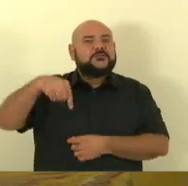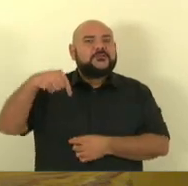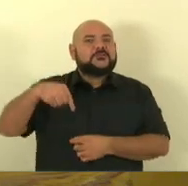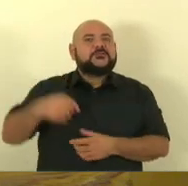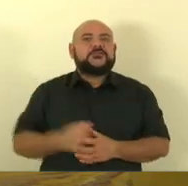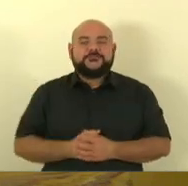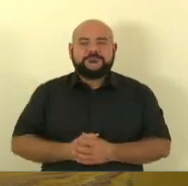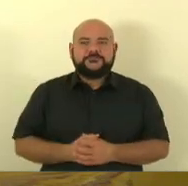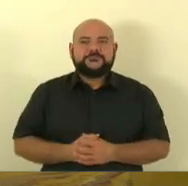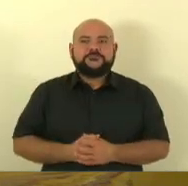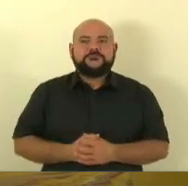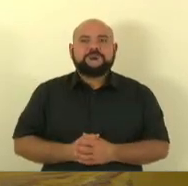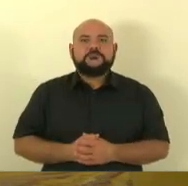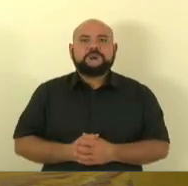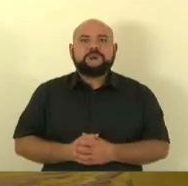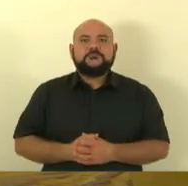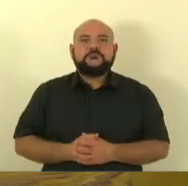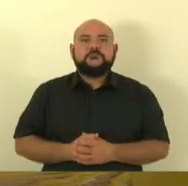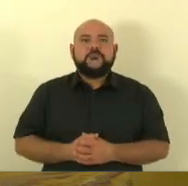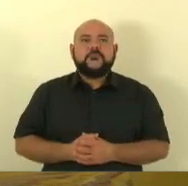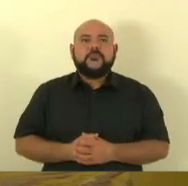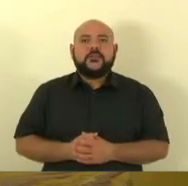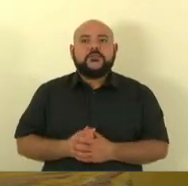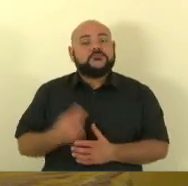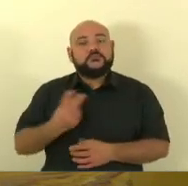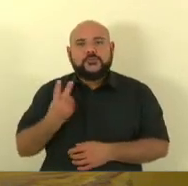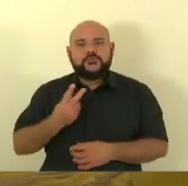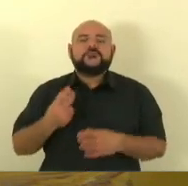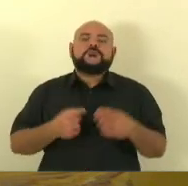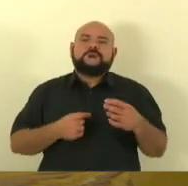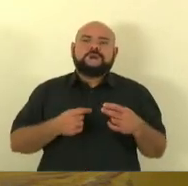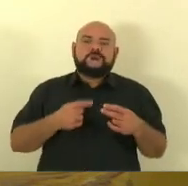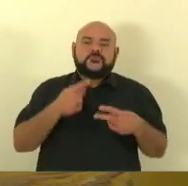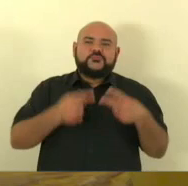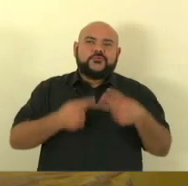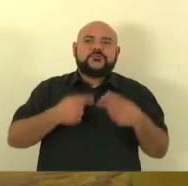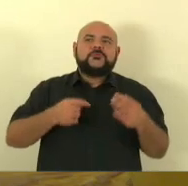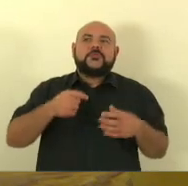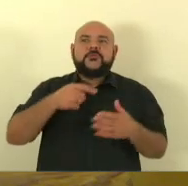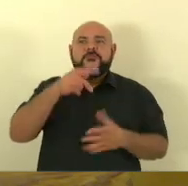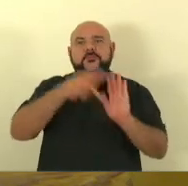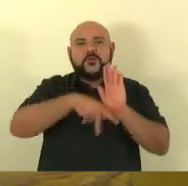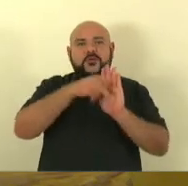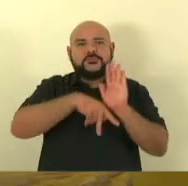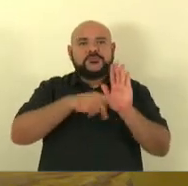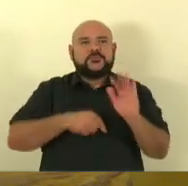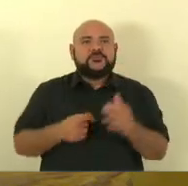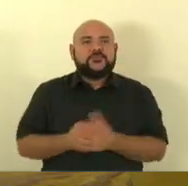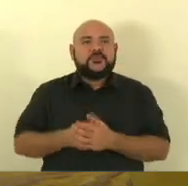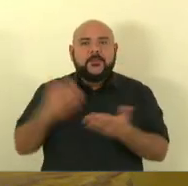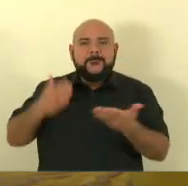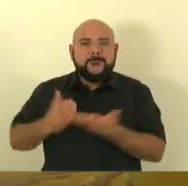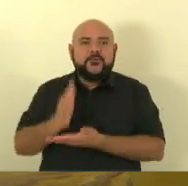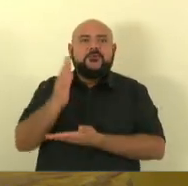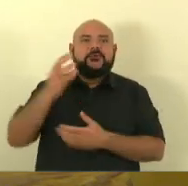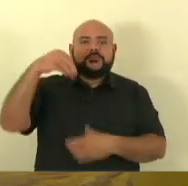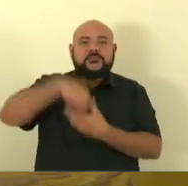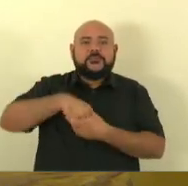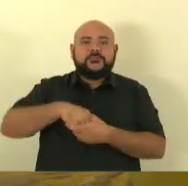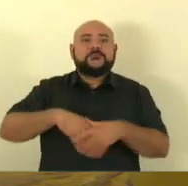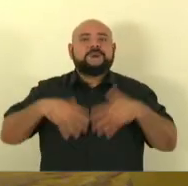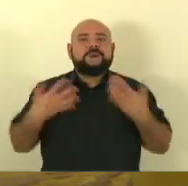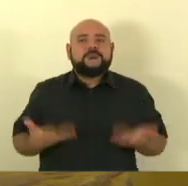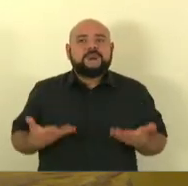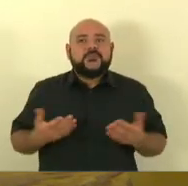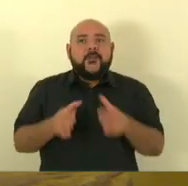Baense, ambos os projetos foram aprovados com esmagadora maioria dos